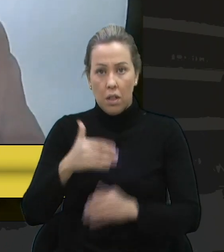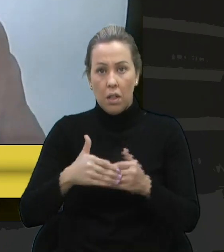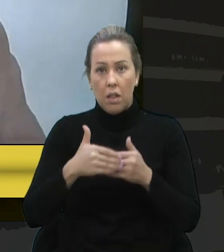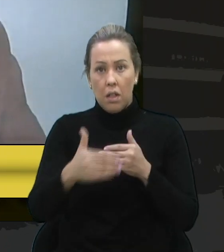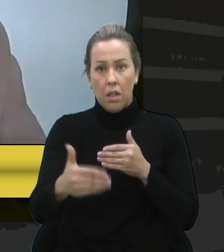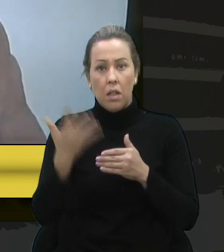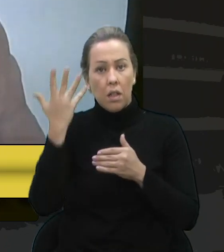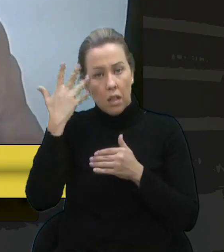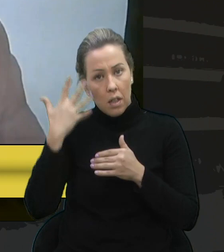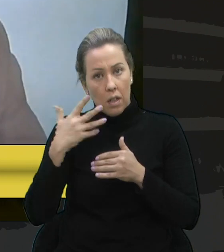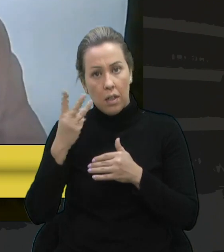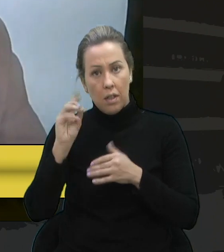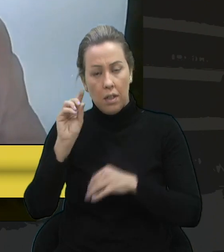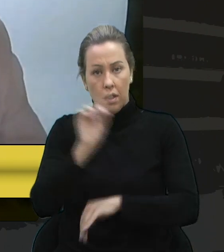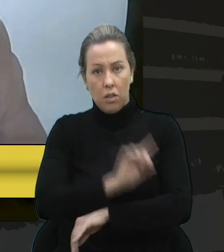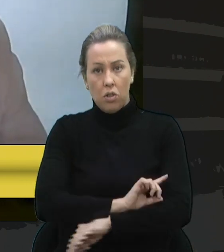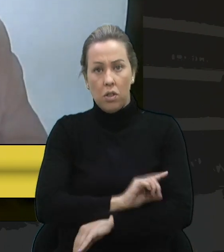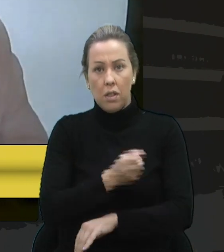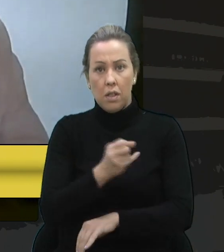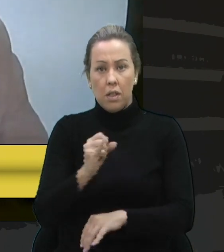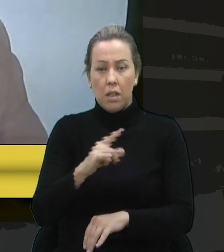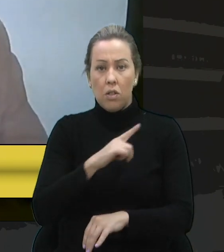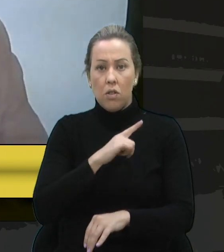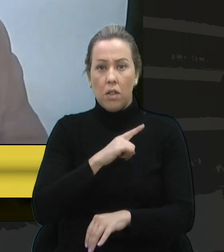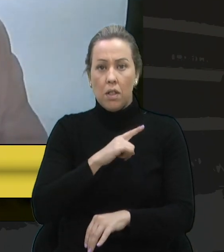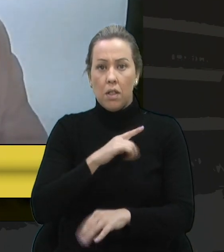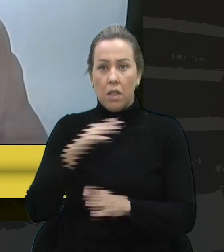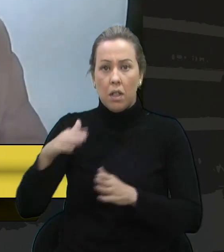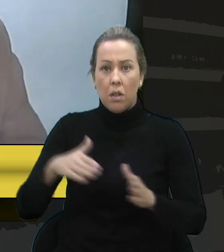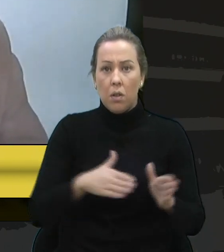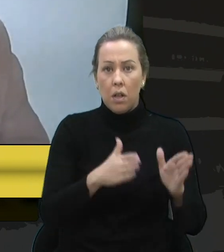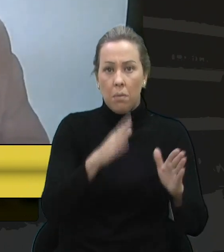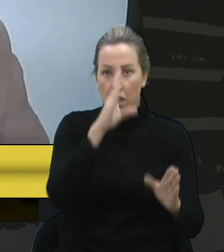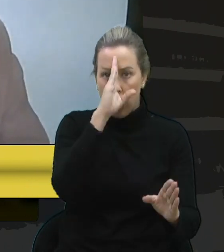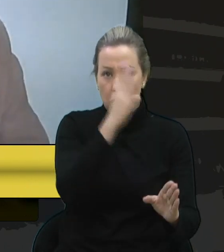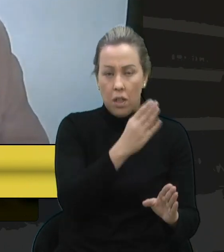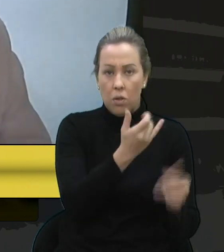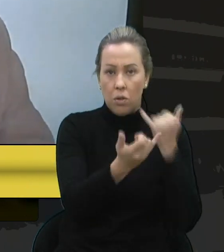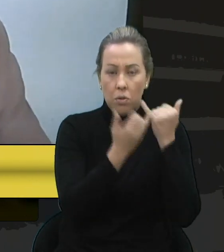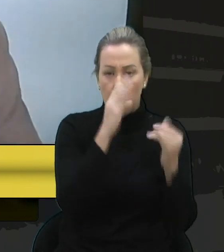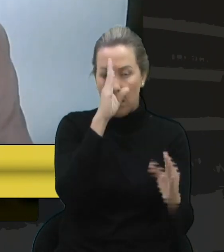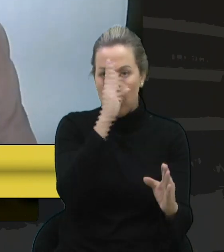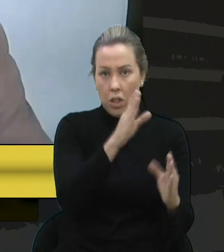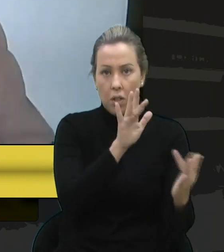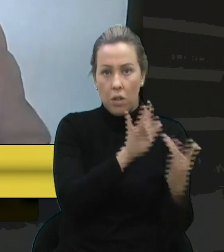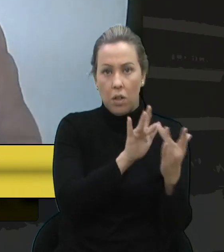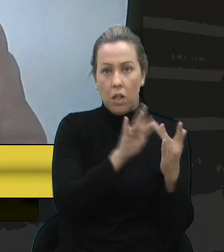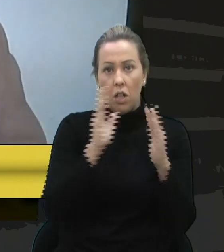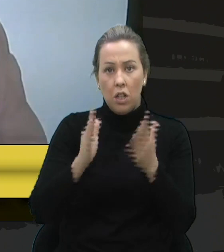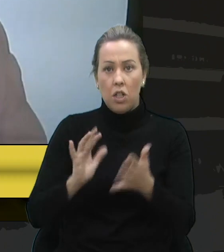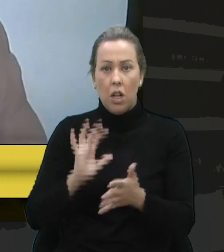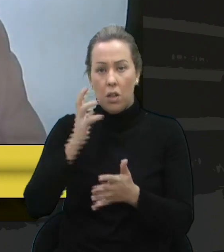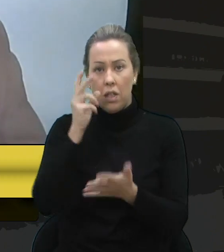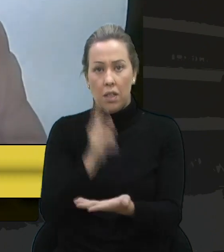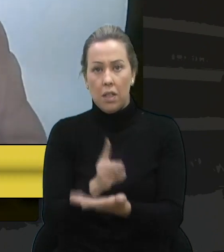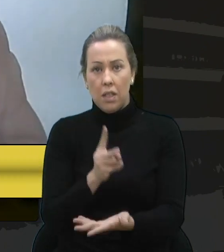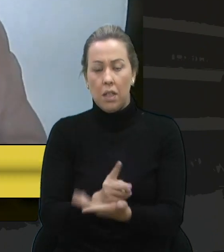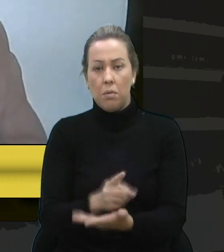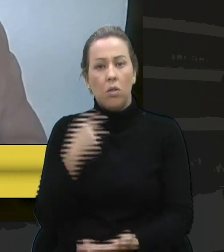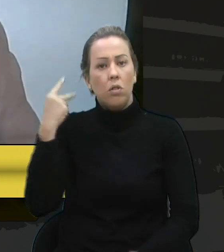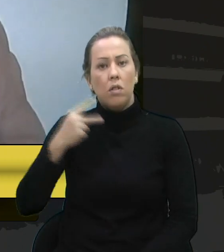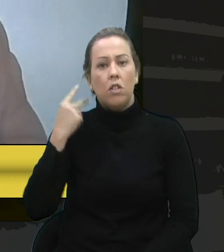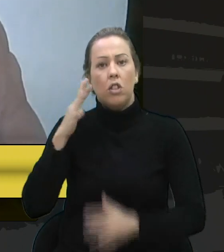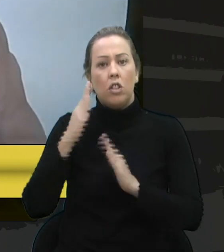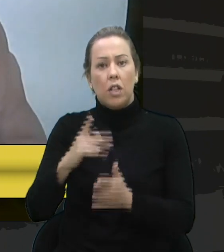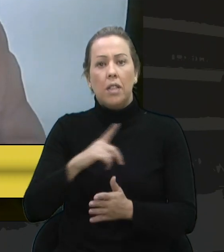30 dias para acontecer, e se tivesse usado o caminho da informação direta, como já está acontecendo, os vereadores